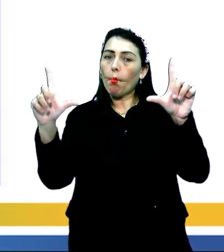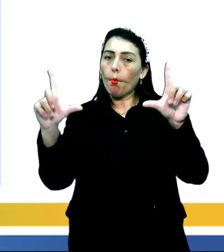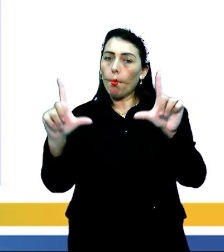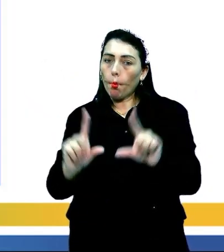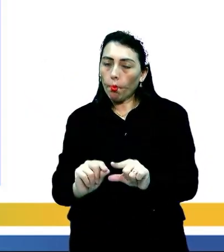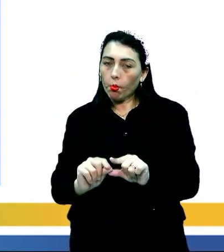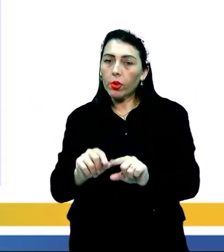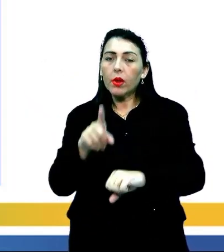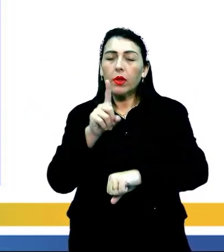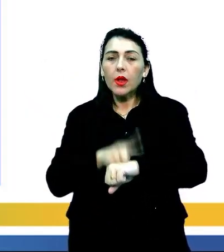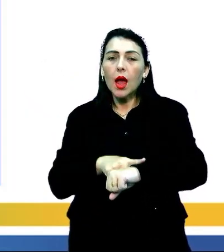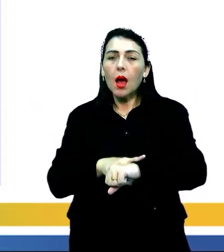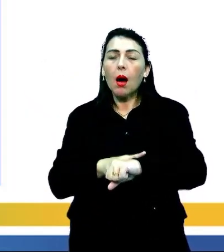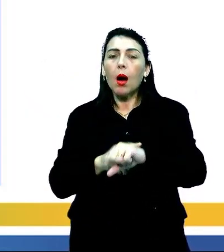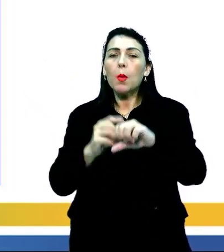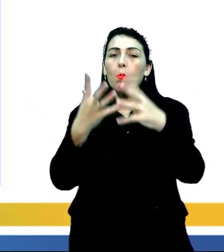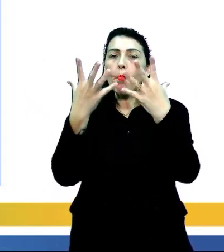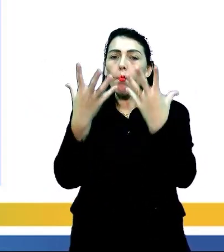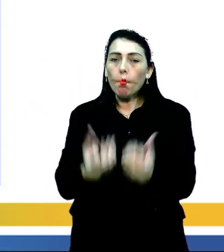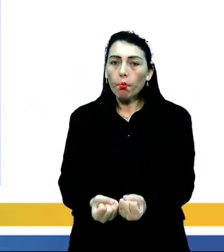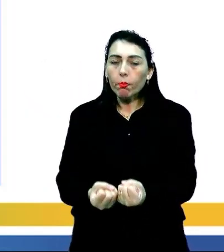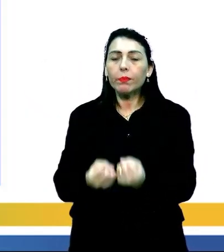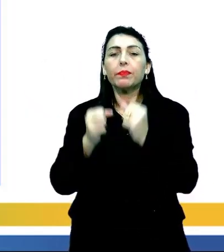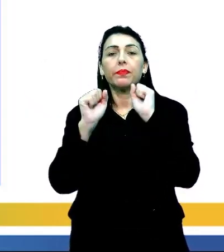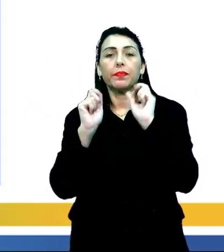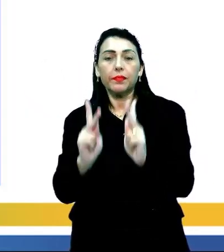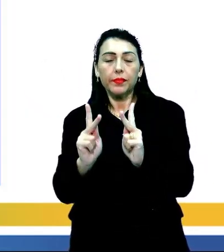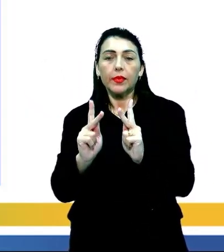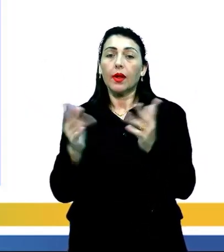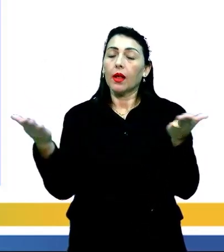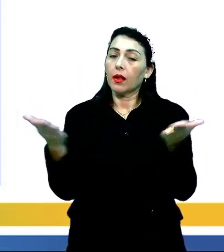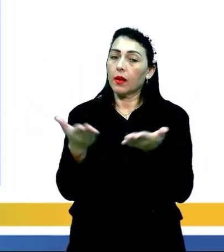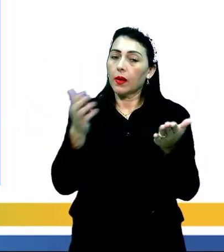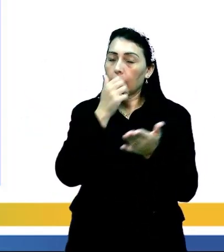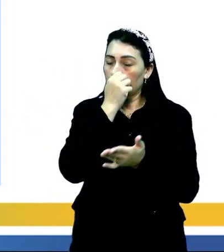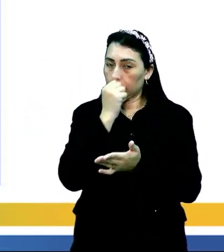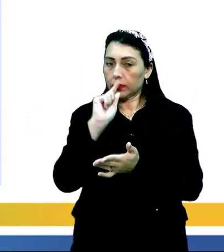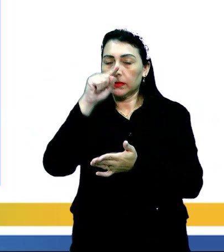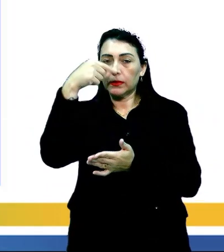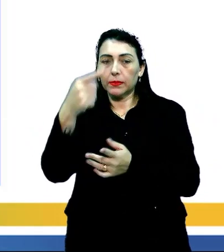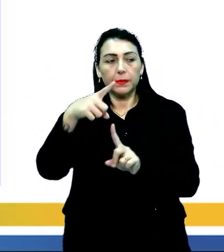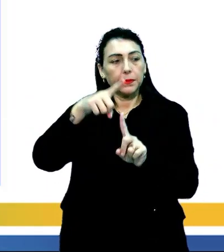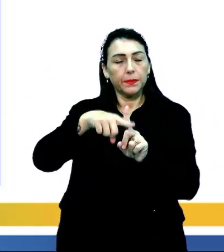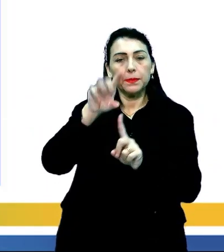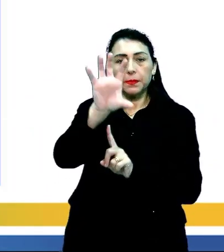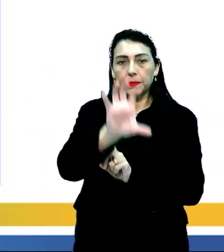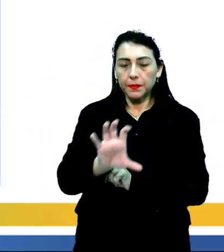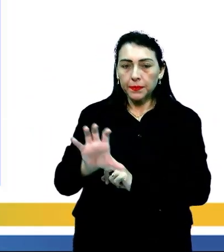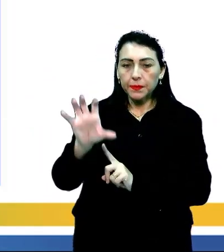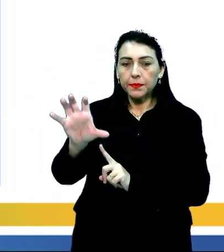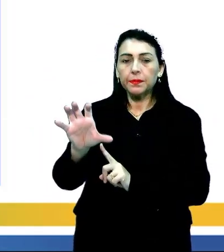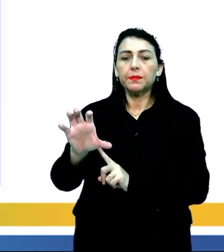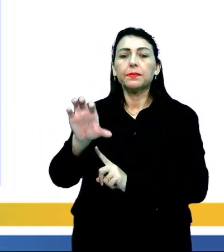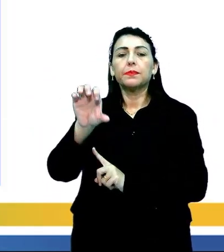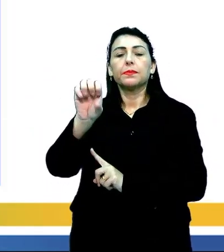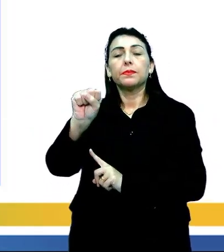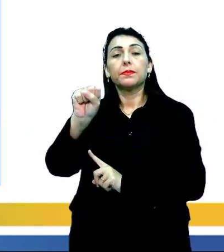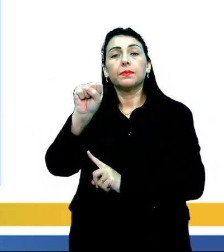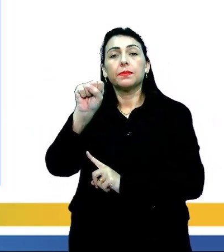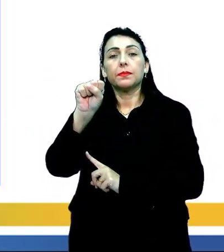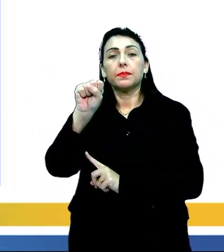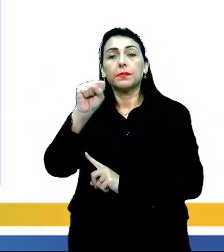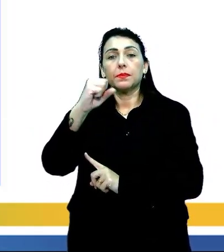de seca, ok? Vamos, então, agora para o próximo domínio, que é o domínio do Cerrado.